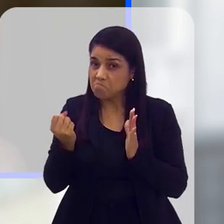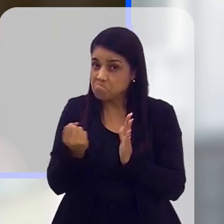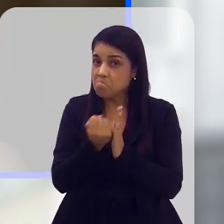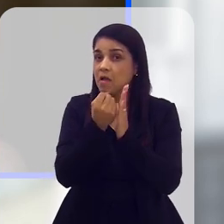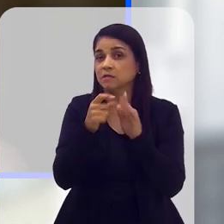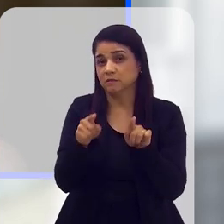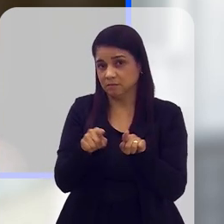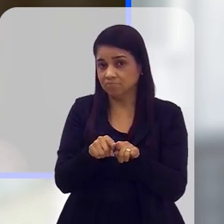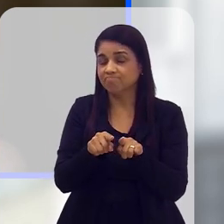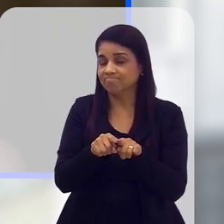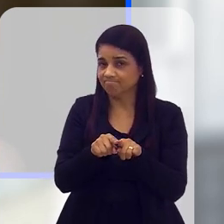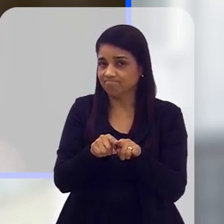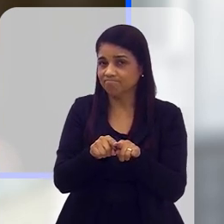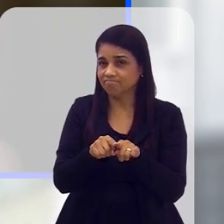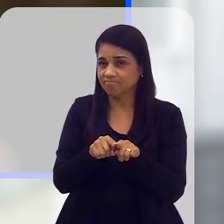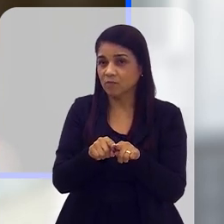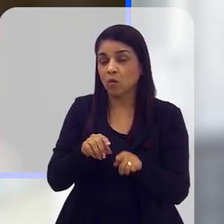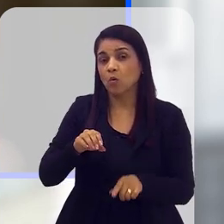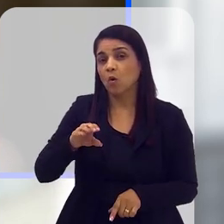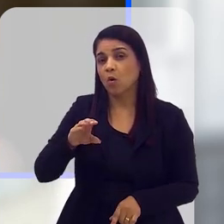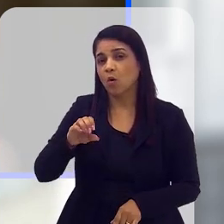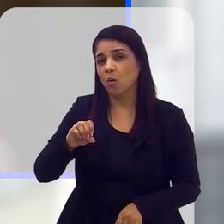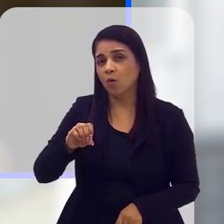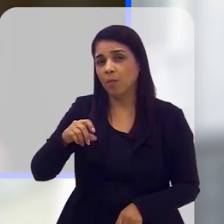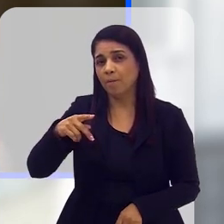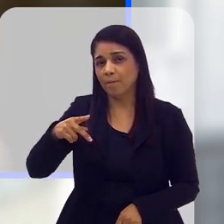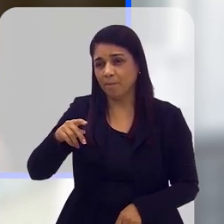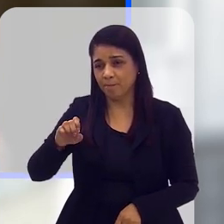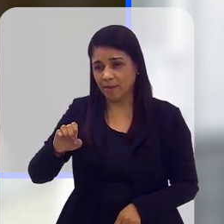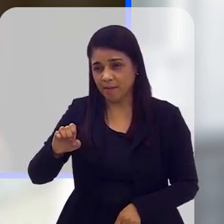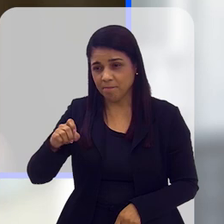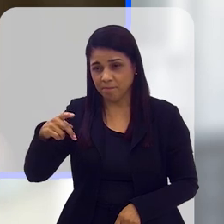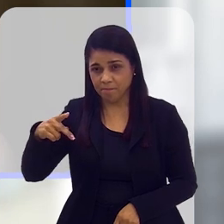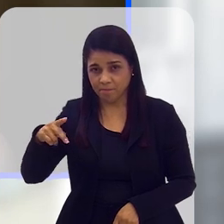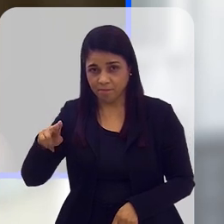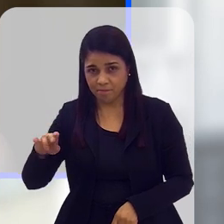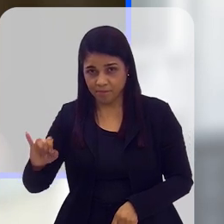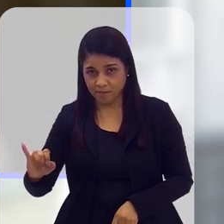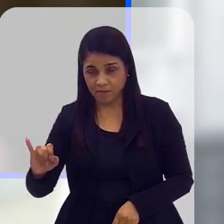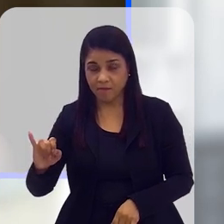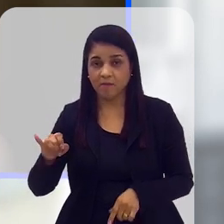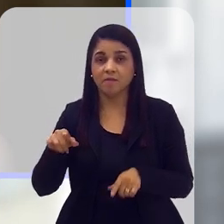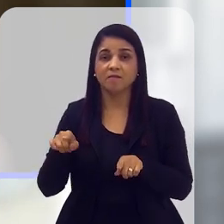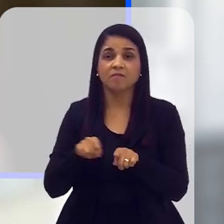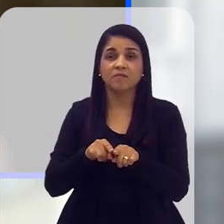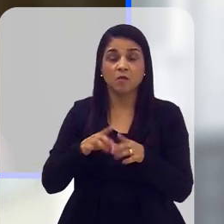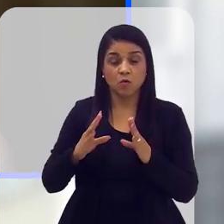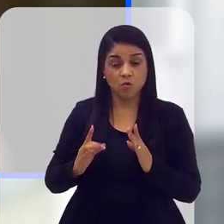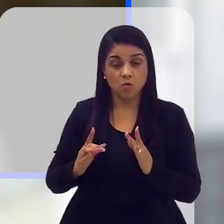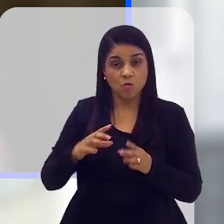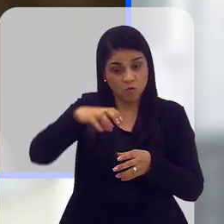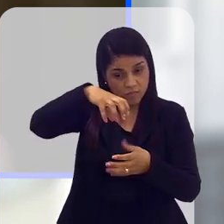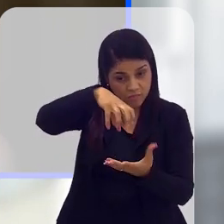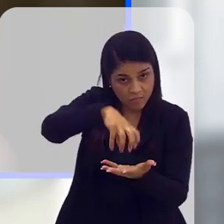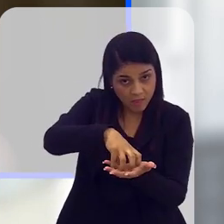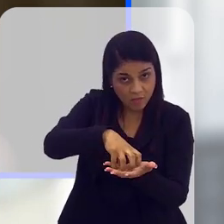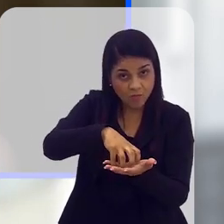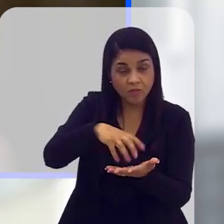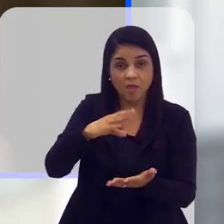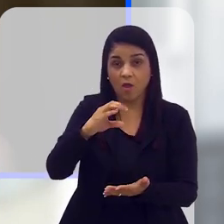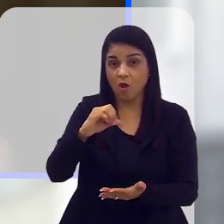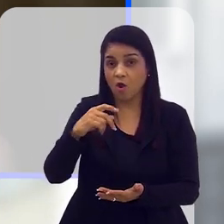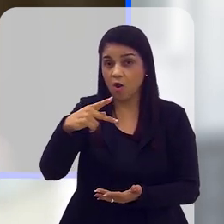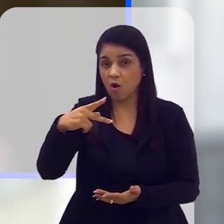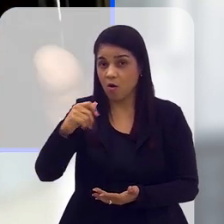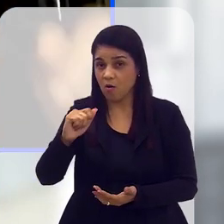impactante o fato de que a OPEP, né, os países produtores de petróleo, vai ter um pavilhão dentro